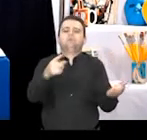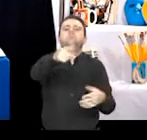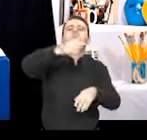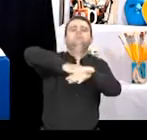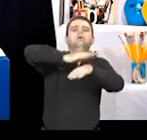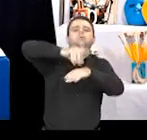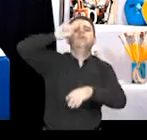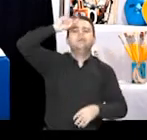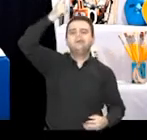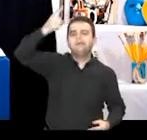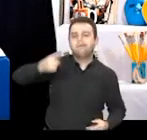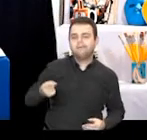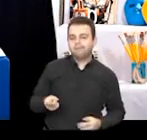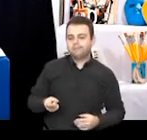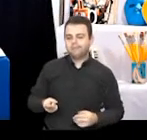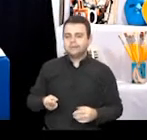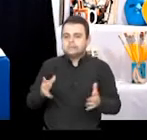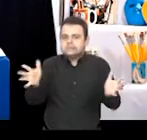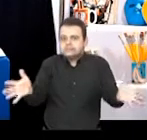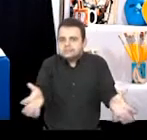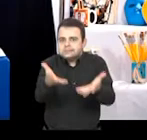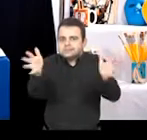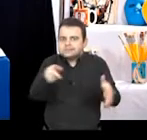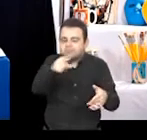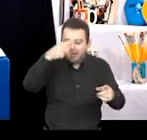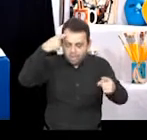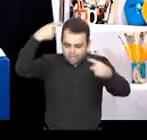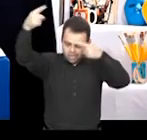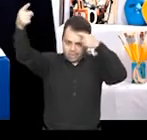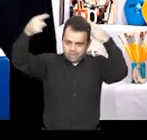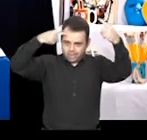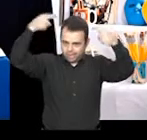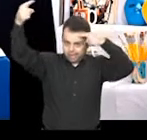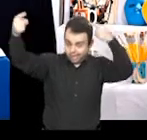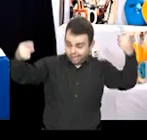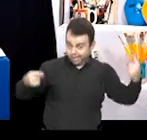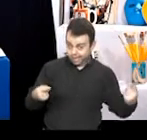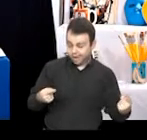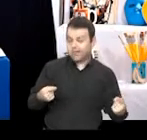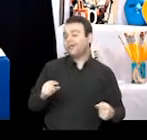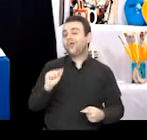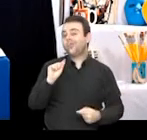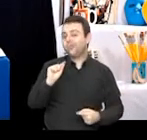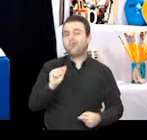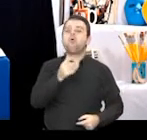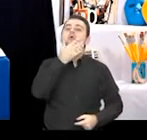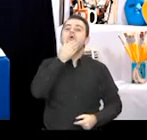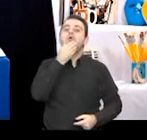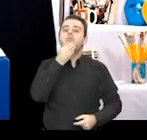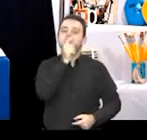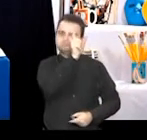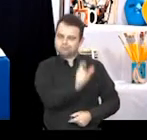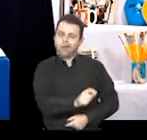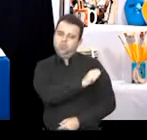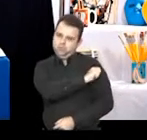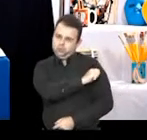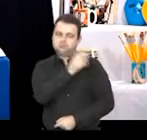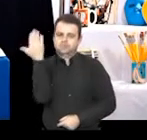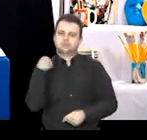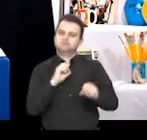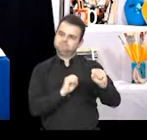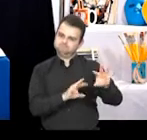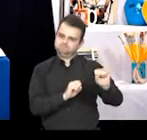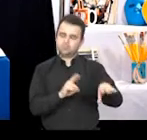Para instigar a imaginação e despertar sua criatividade, eu vou apresentar uma releitura feita por um aluno meu,